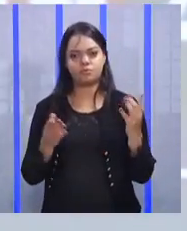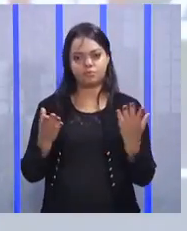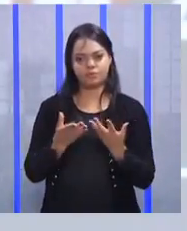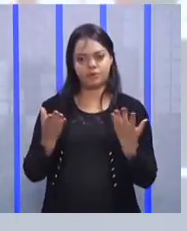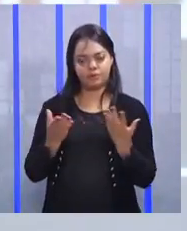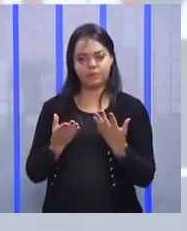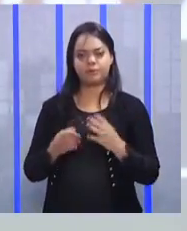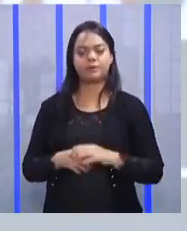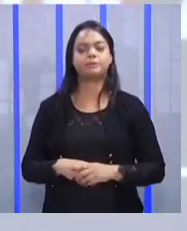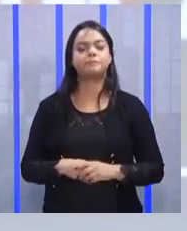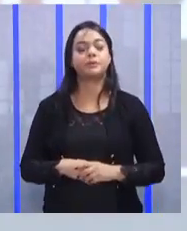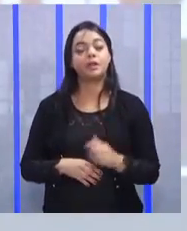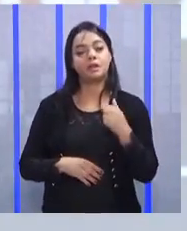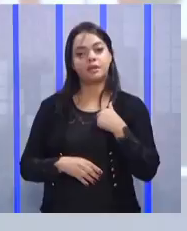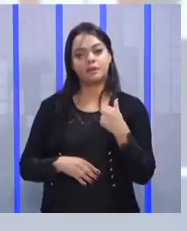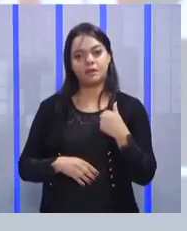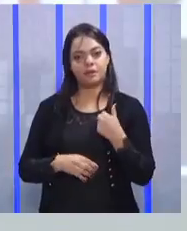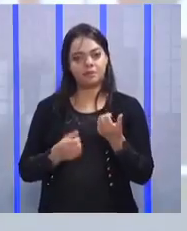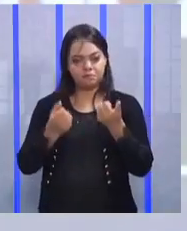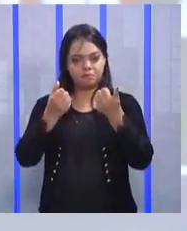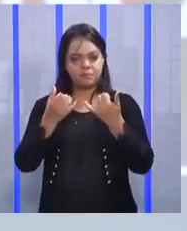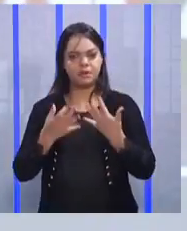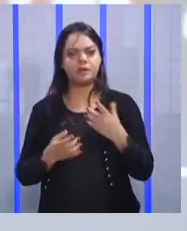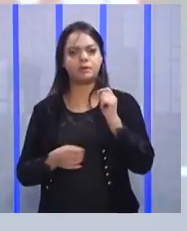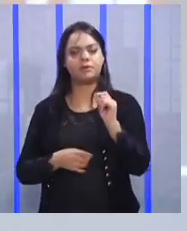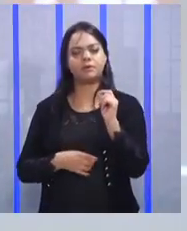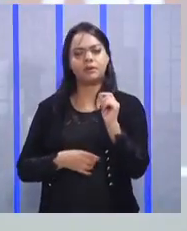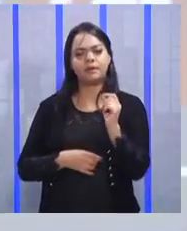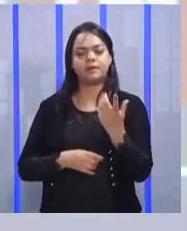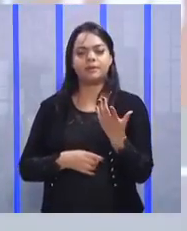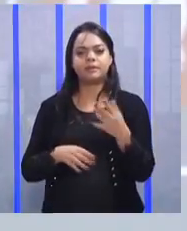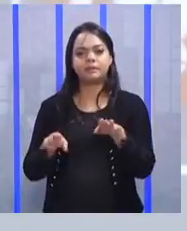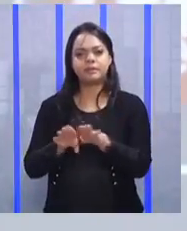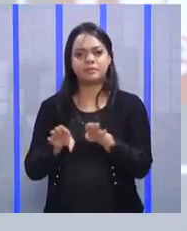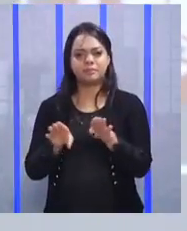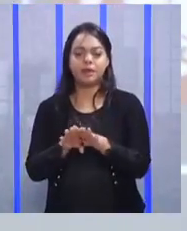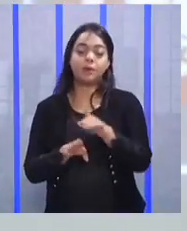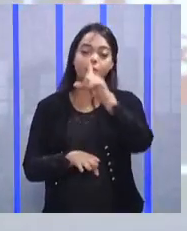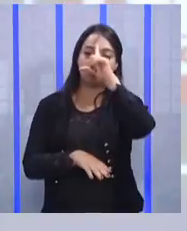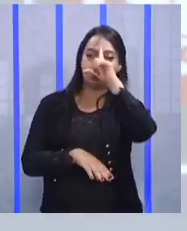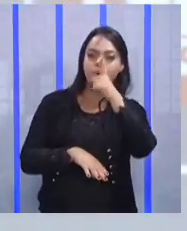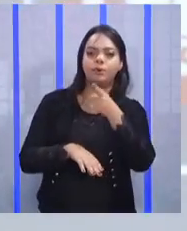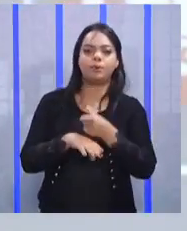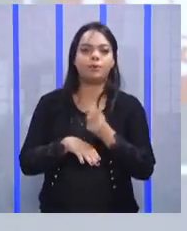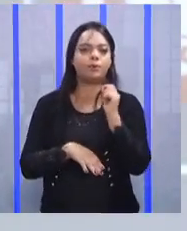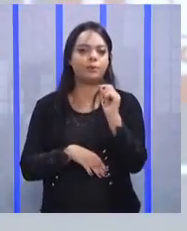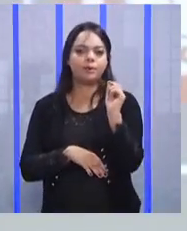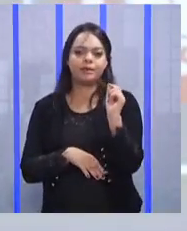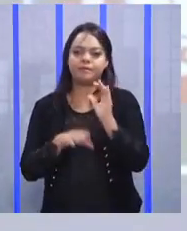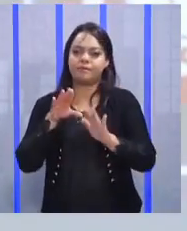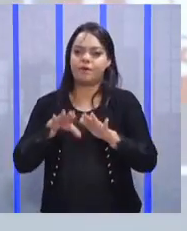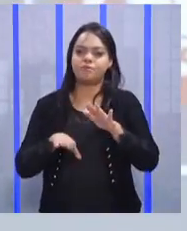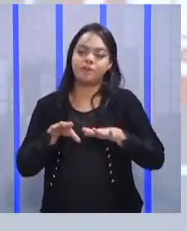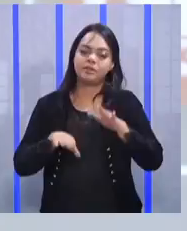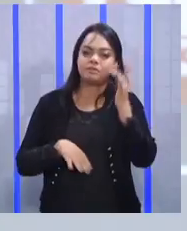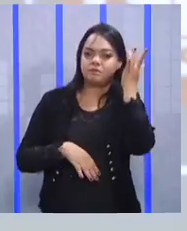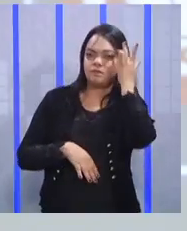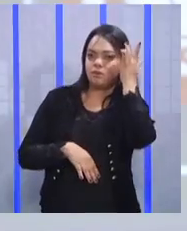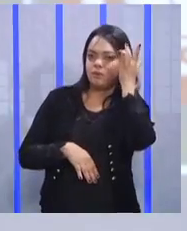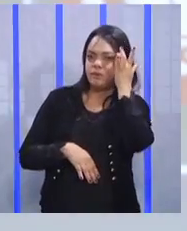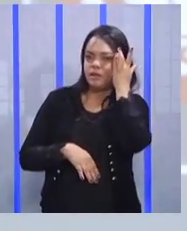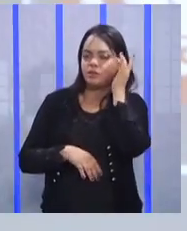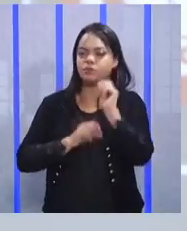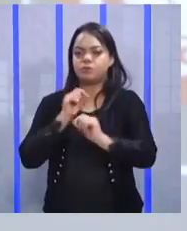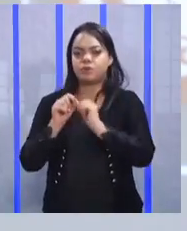motivos aí que eu levantei, pode ser a questão do líder não entender a comunicação como objeto